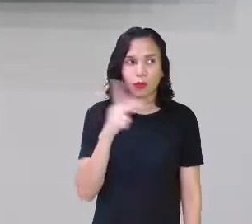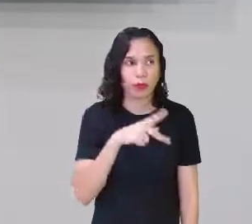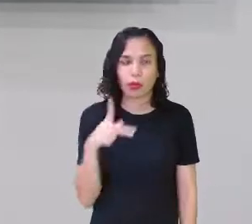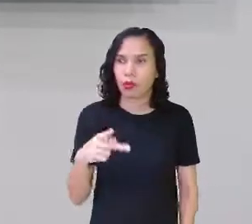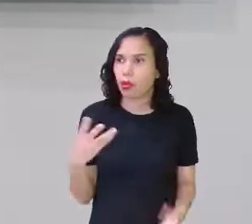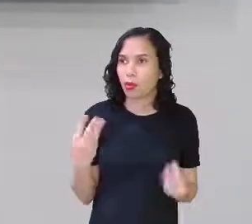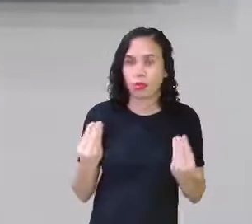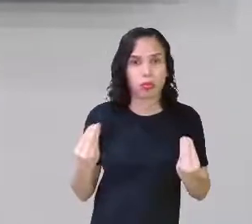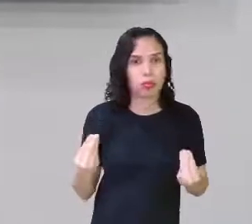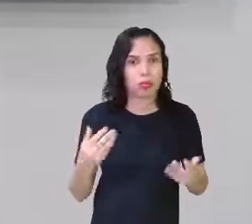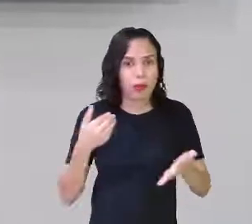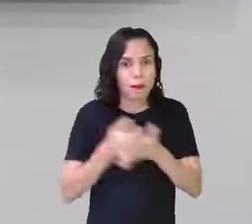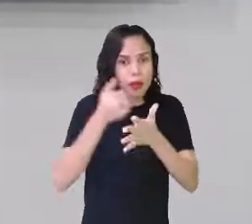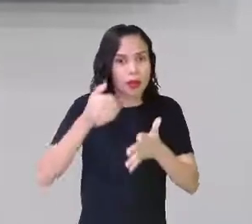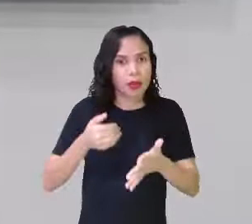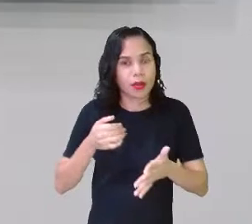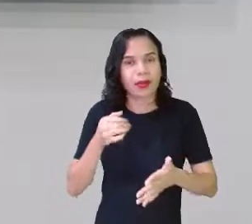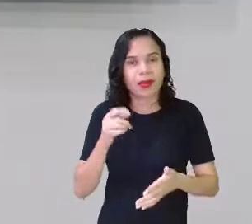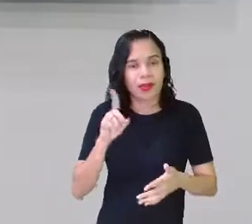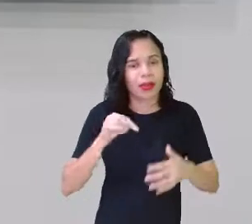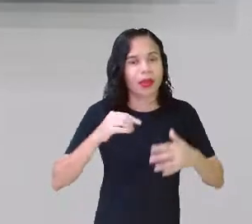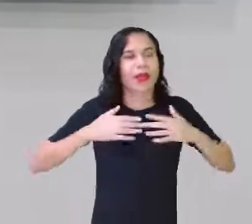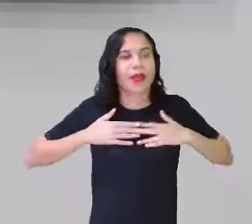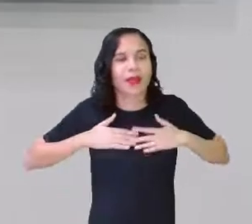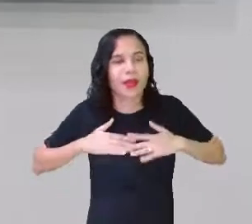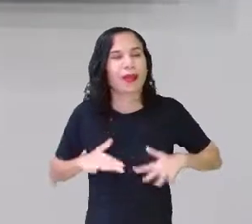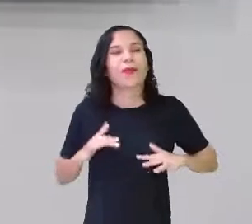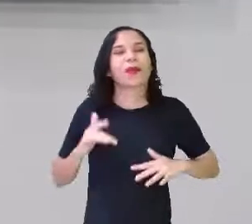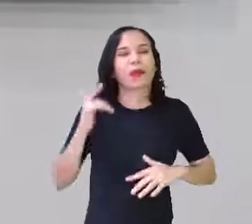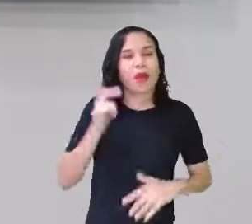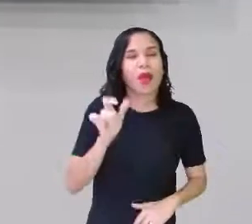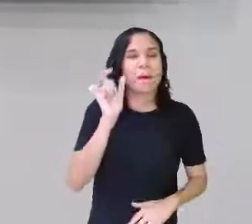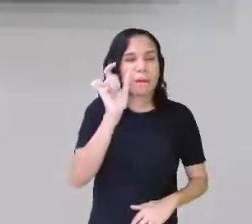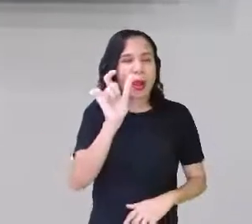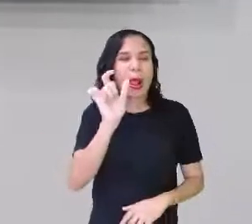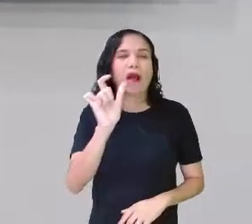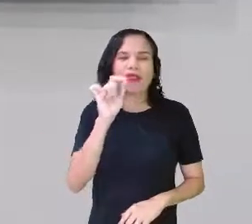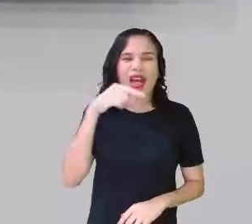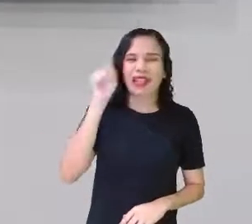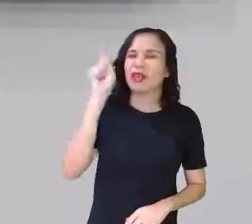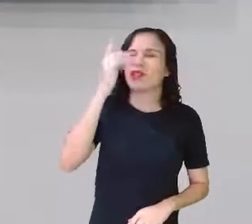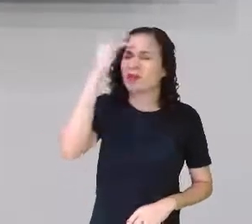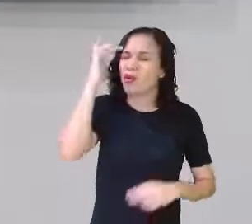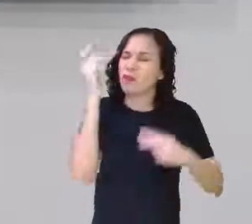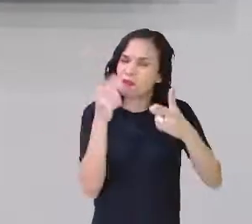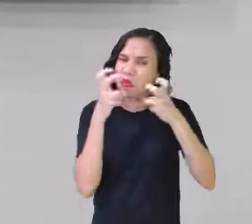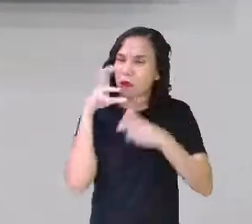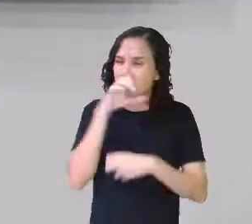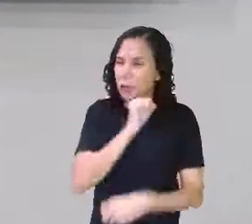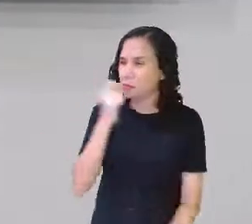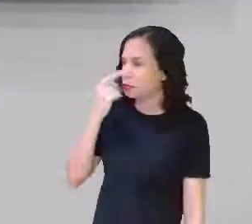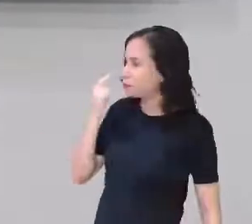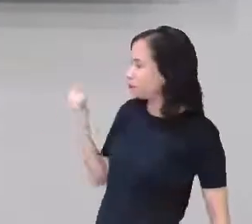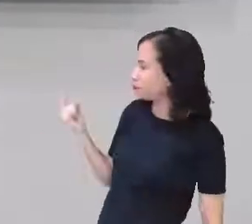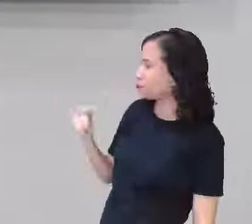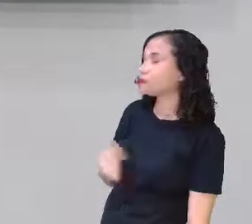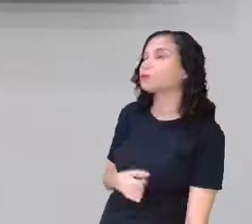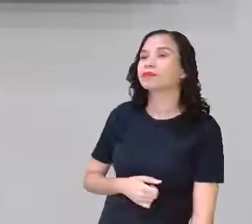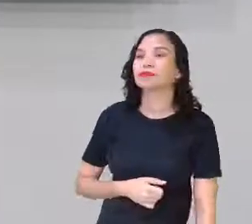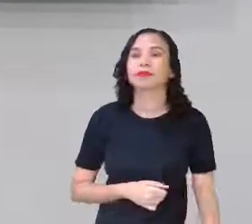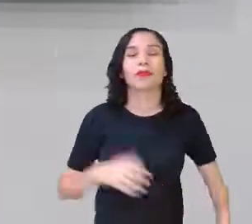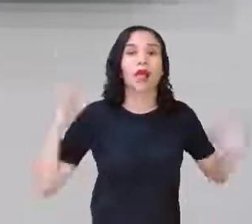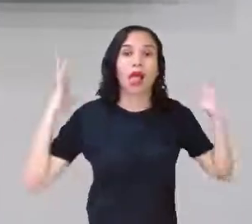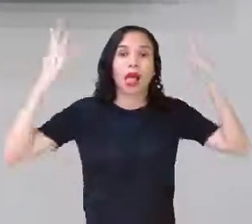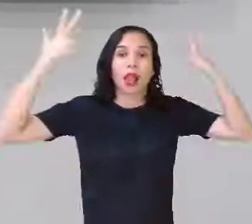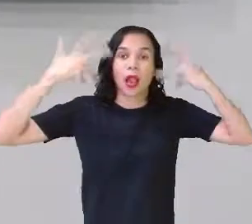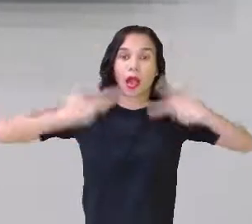vai ser assim, vai ser na lata assim, vai. Vai, porque tem palavrinha aí, eu acho que é acentuada, você já vai identificar rapidinho. Vamos ler o